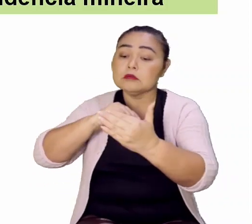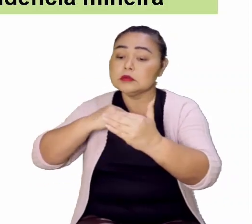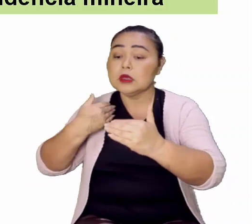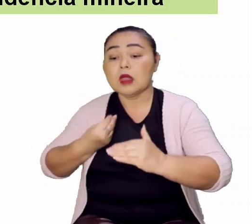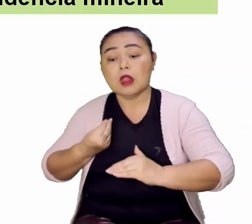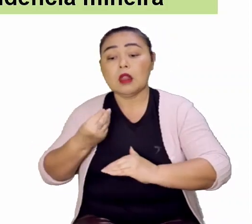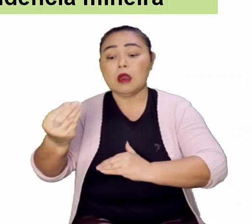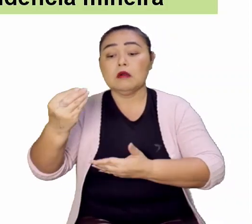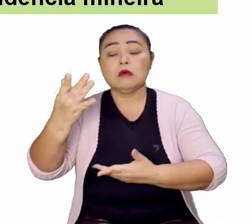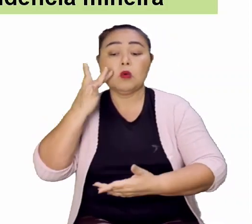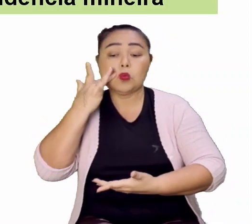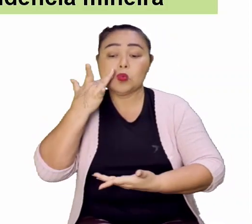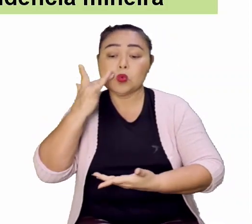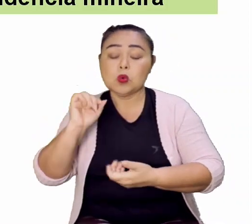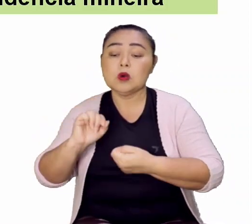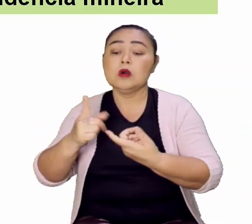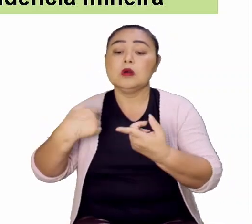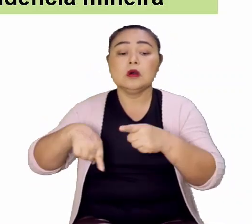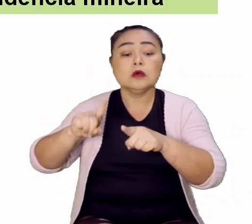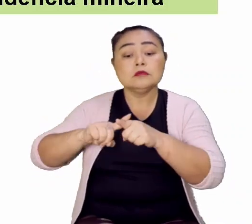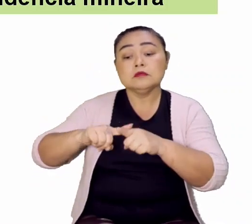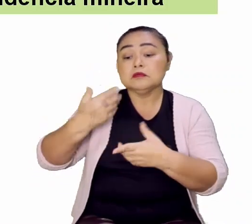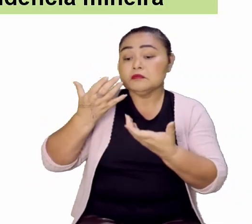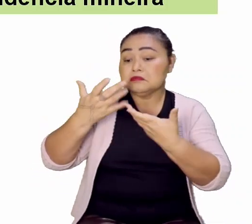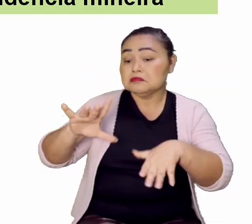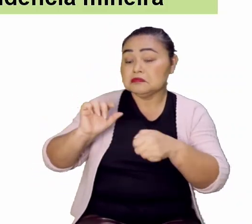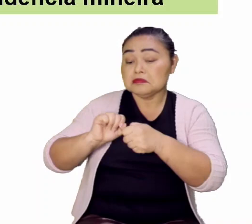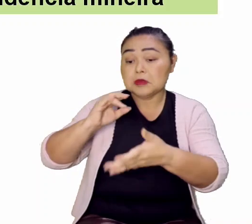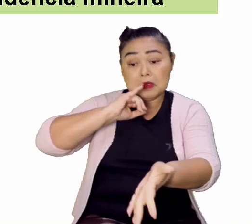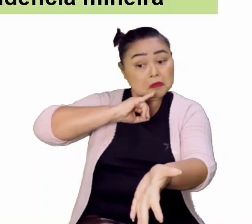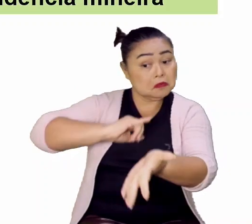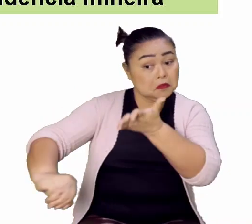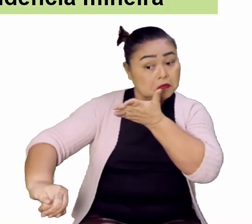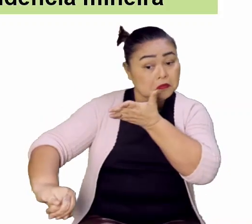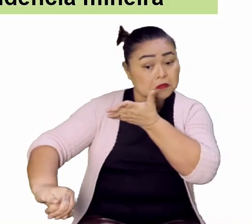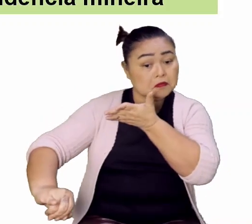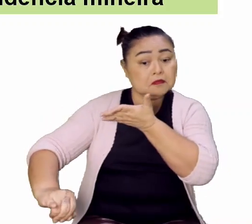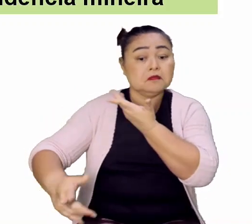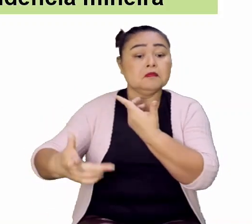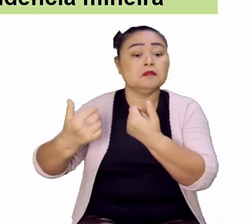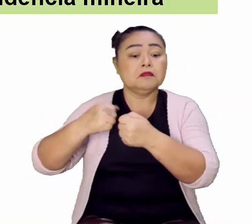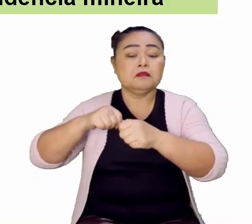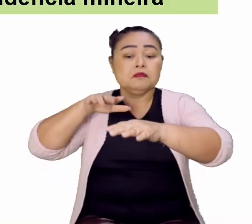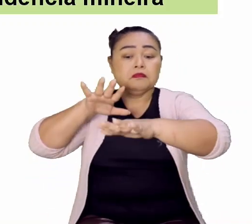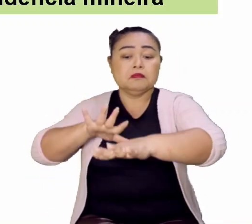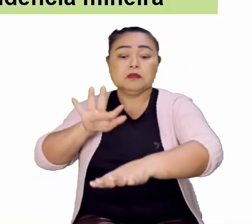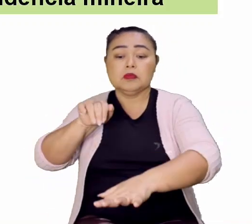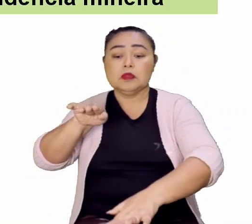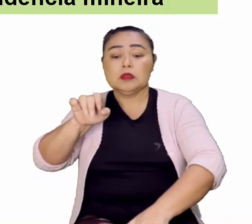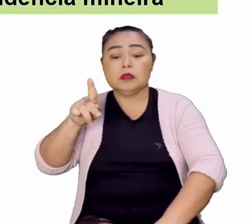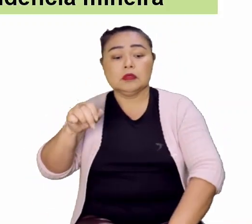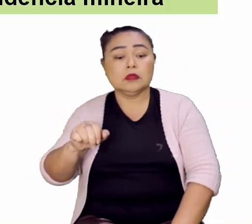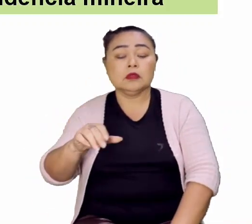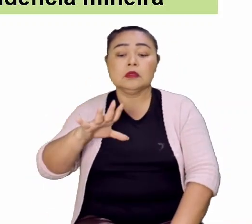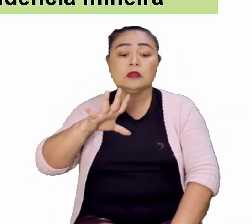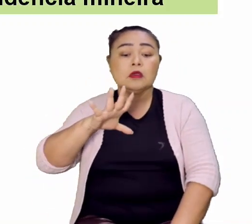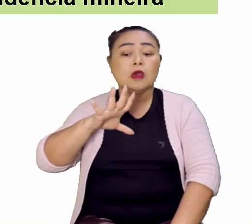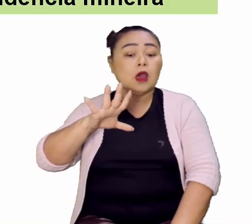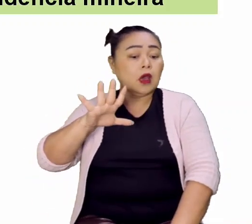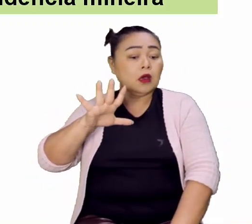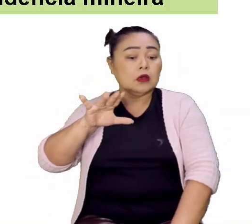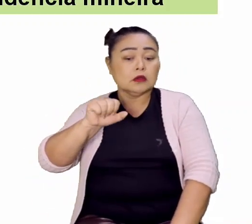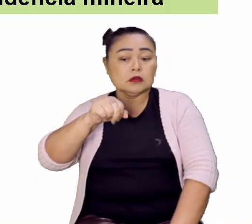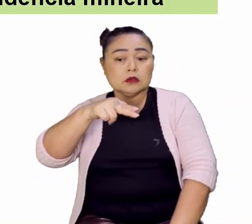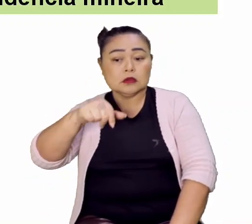casa. Estavam cobrando esses impostos. O tropeiro português, chamado Felipe dos Santos, conquistaram a cidade